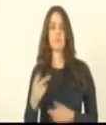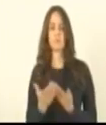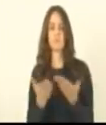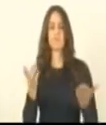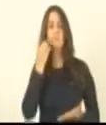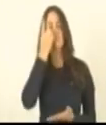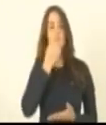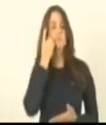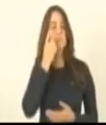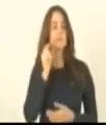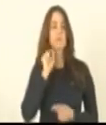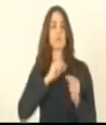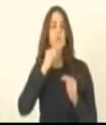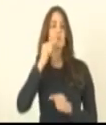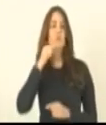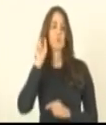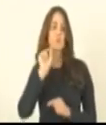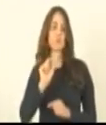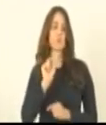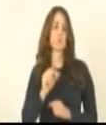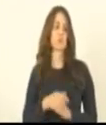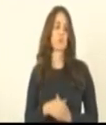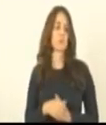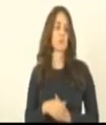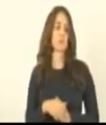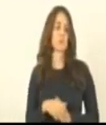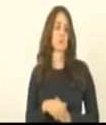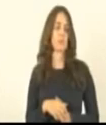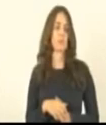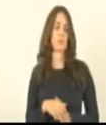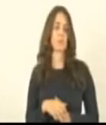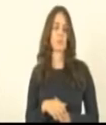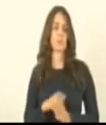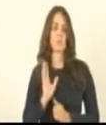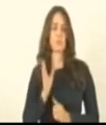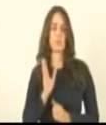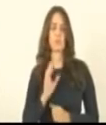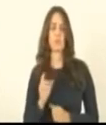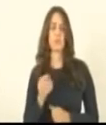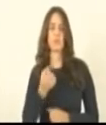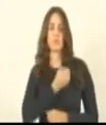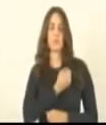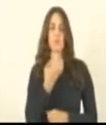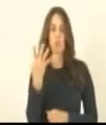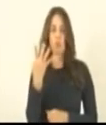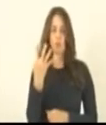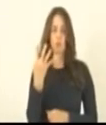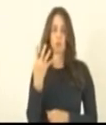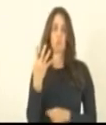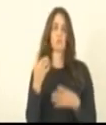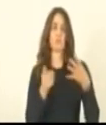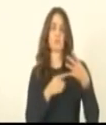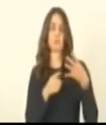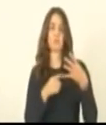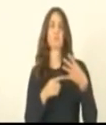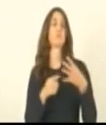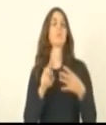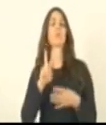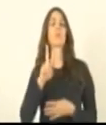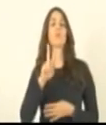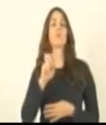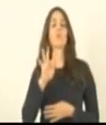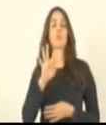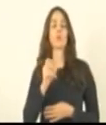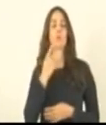a minha questão é seguinte, eu tenho o ponto 4, o quarto veto,